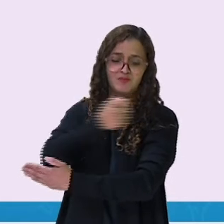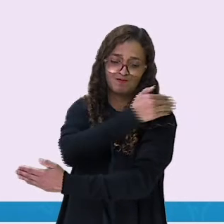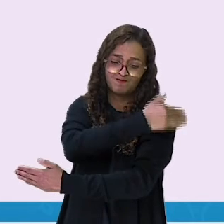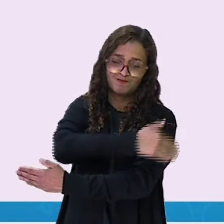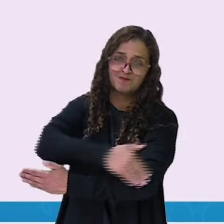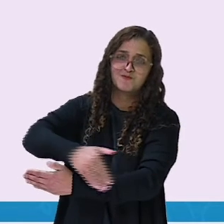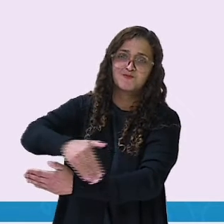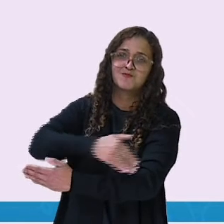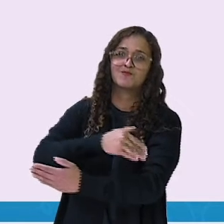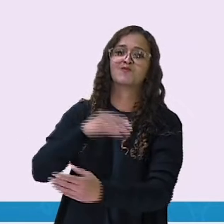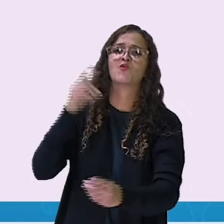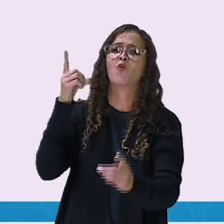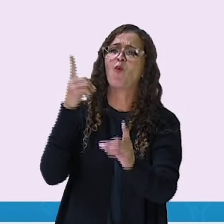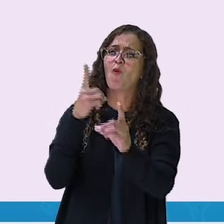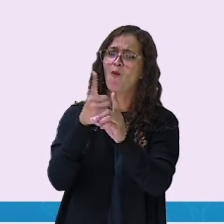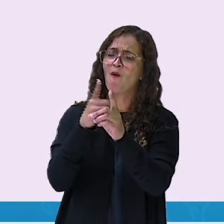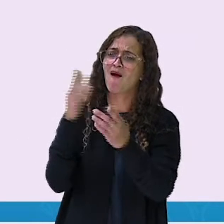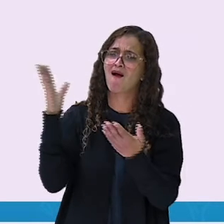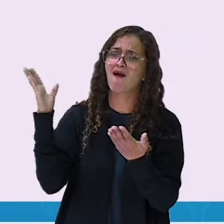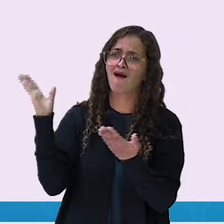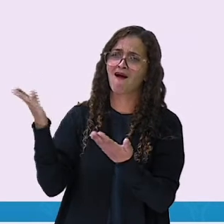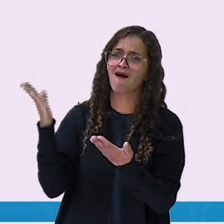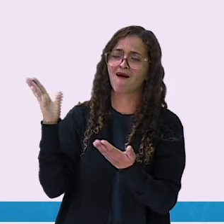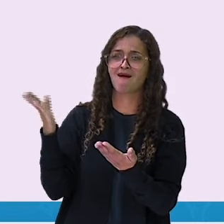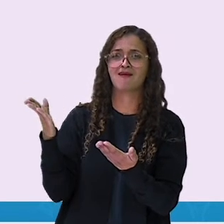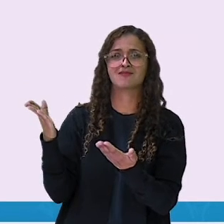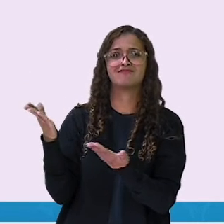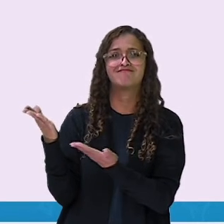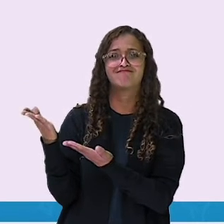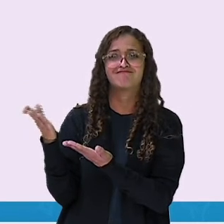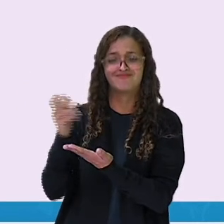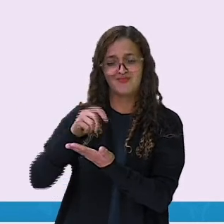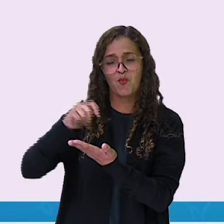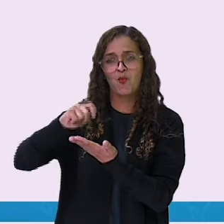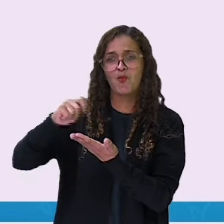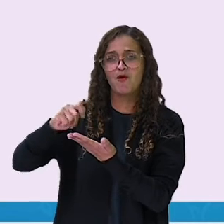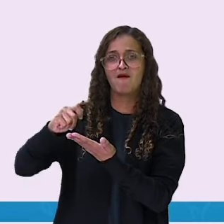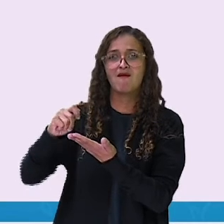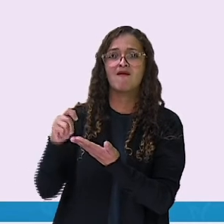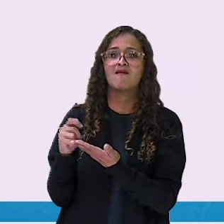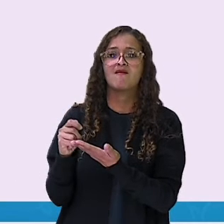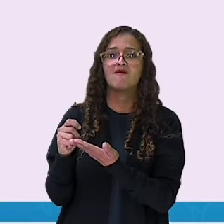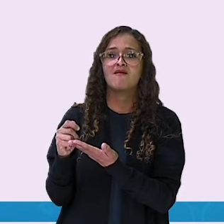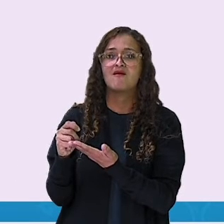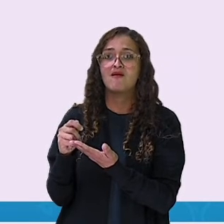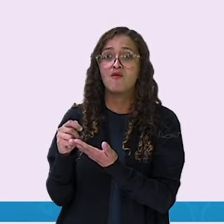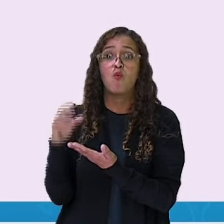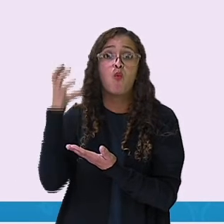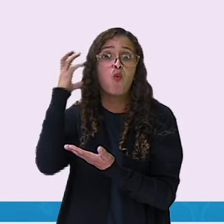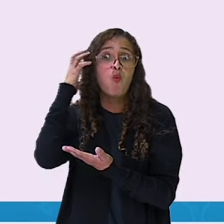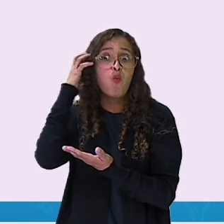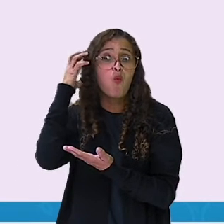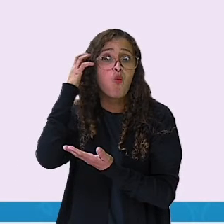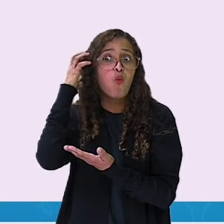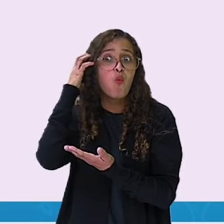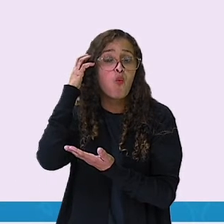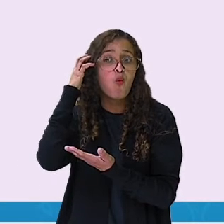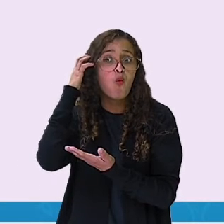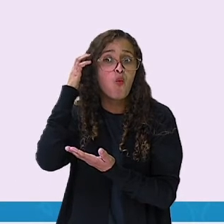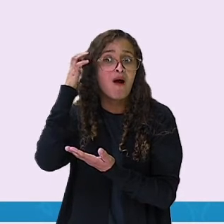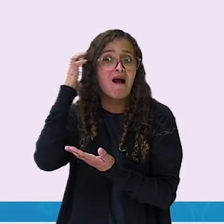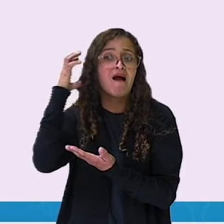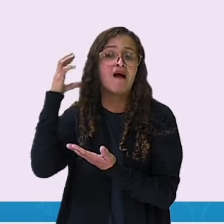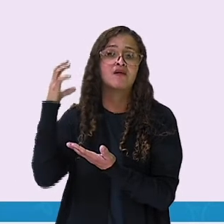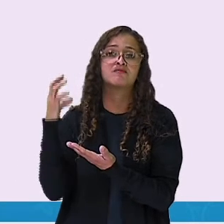encontramos aqui. Encontramos a palavra rua. Aqui nós temos um rádio. Olha o som.